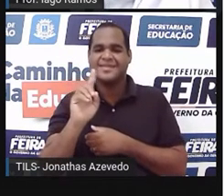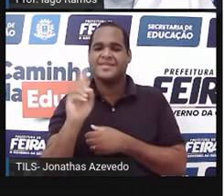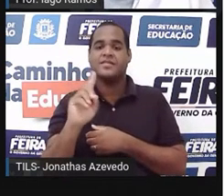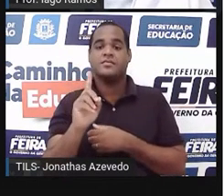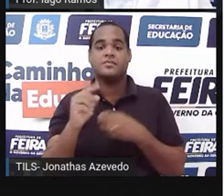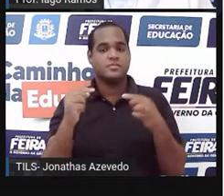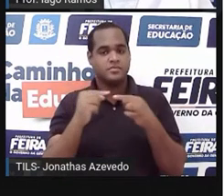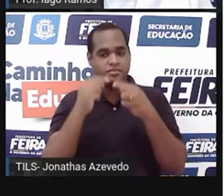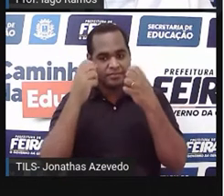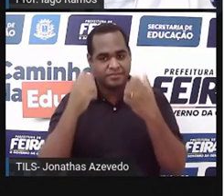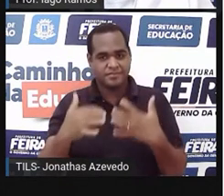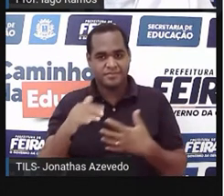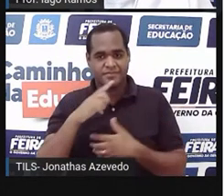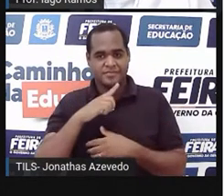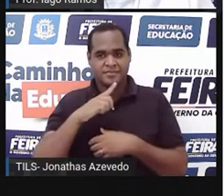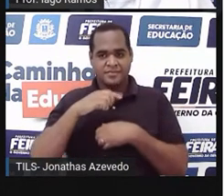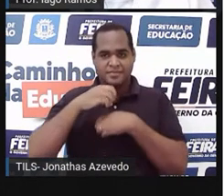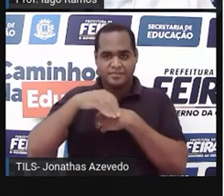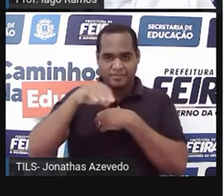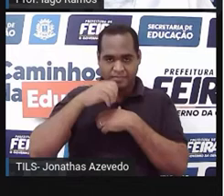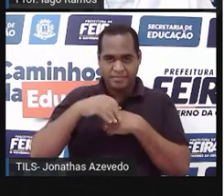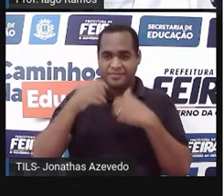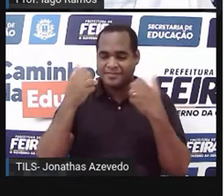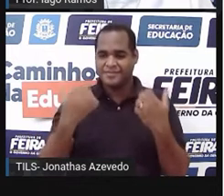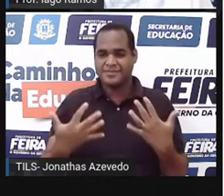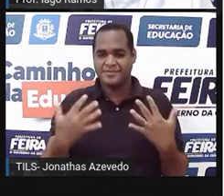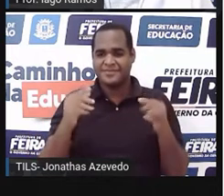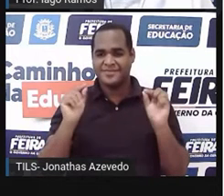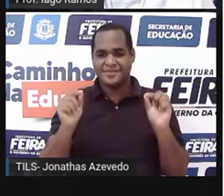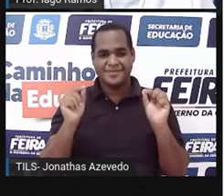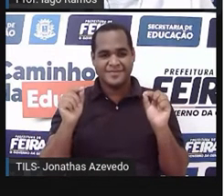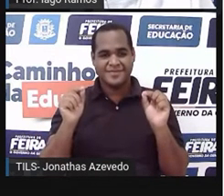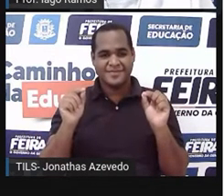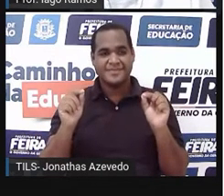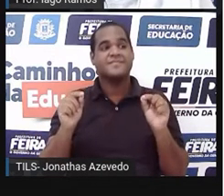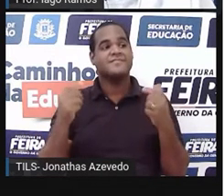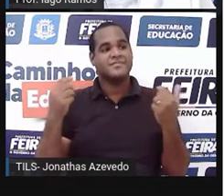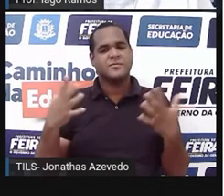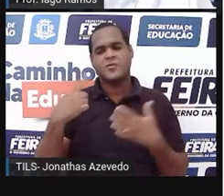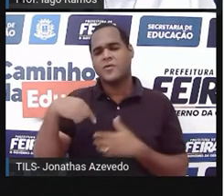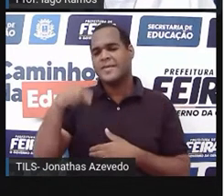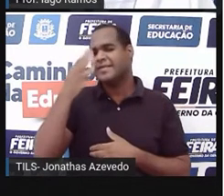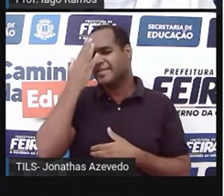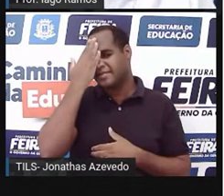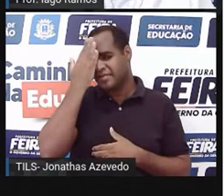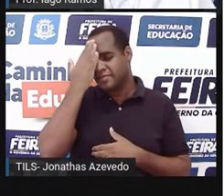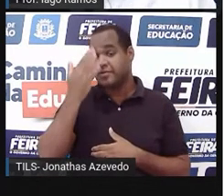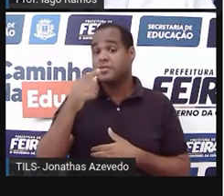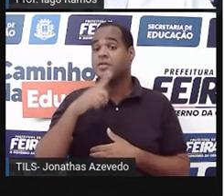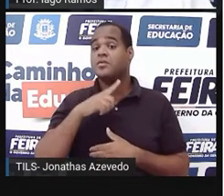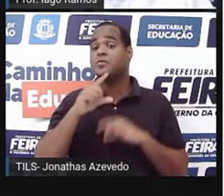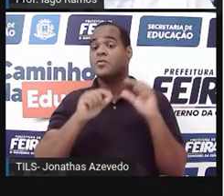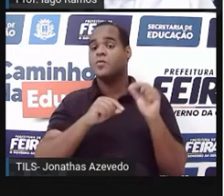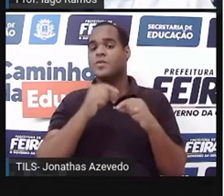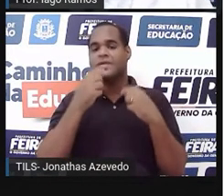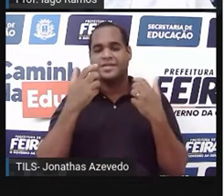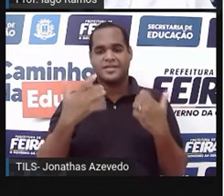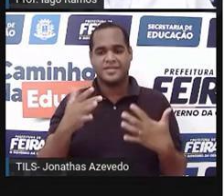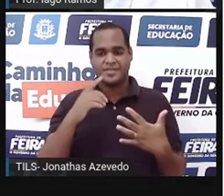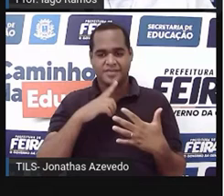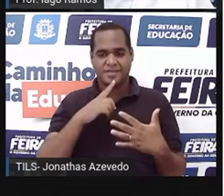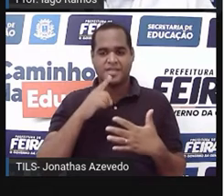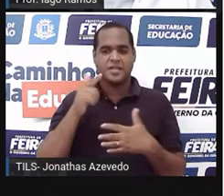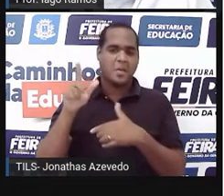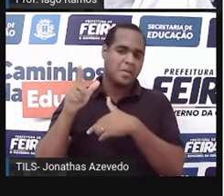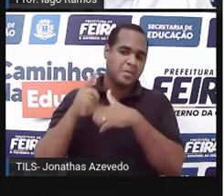informação. Ok? E o que é que a gente sabe mais sobre os números racionais é que eles estão em toda a parte,